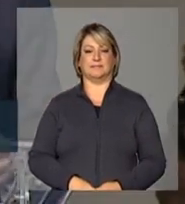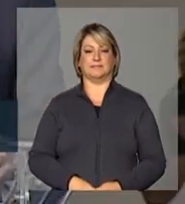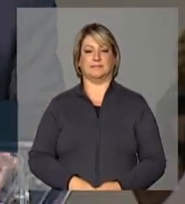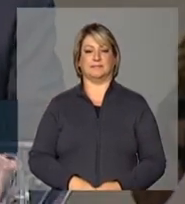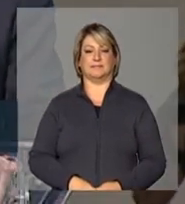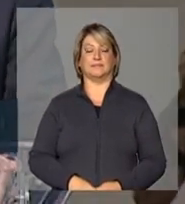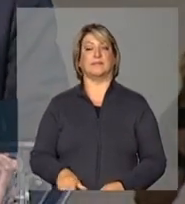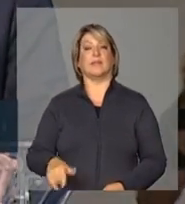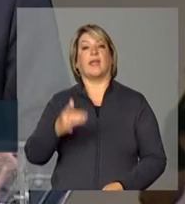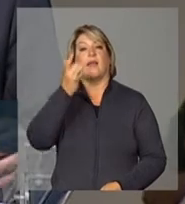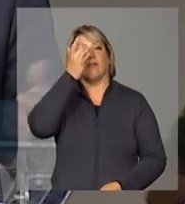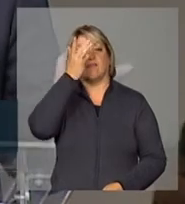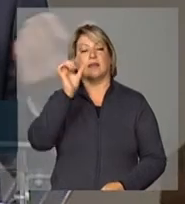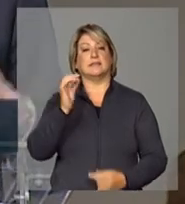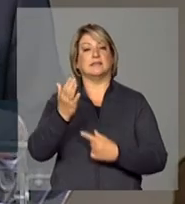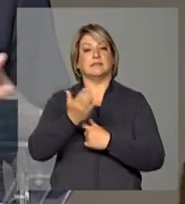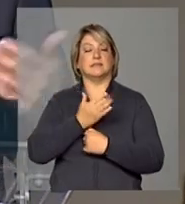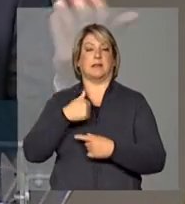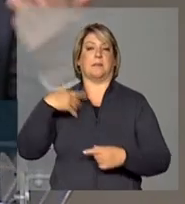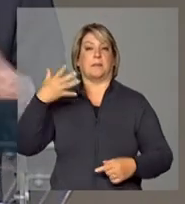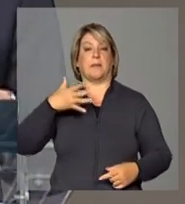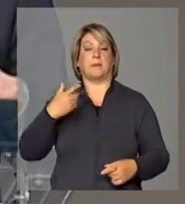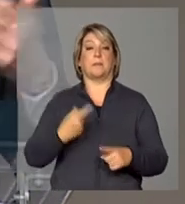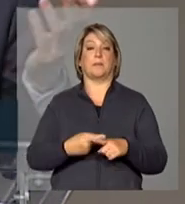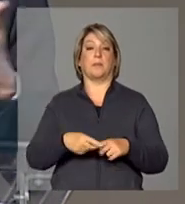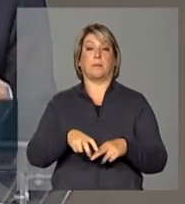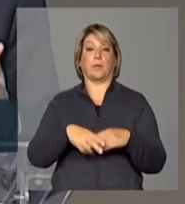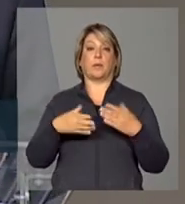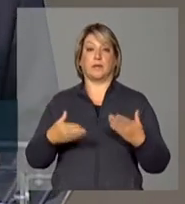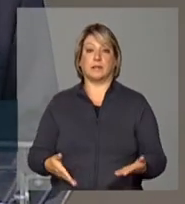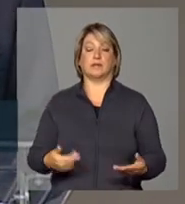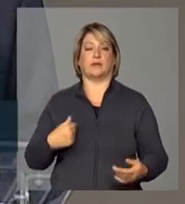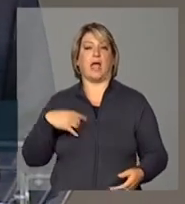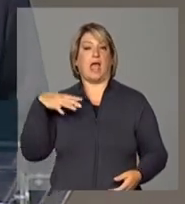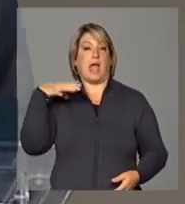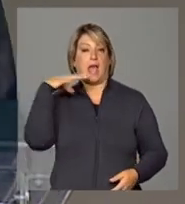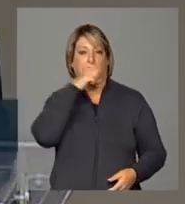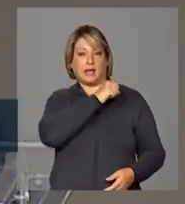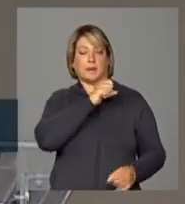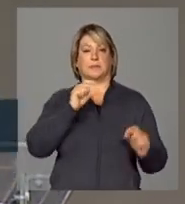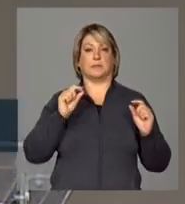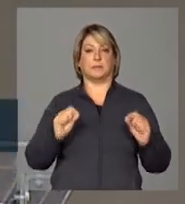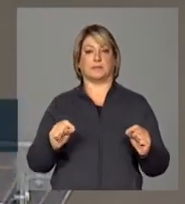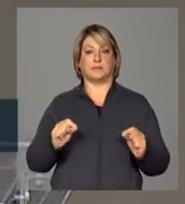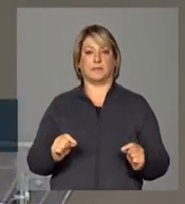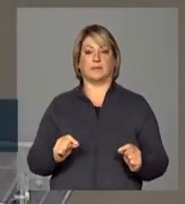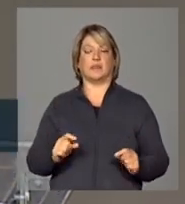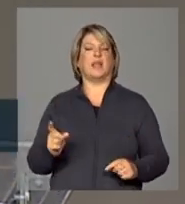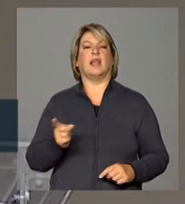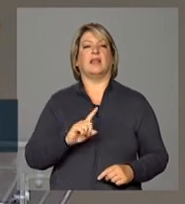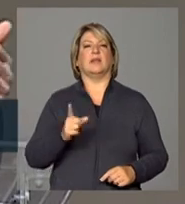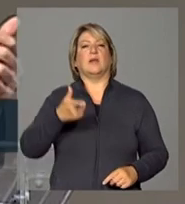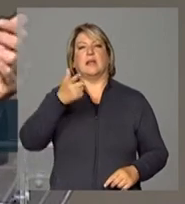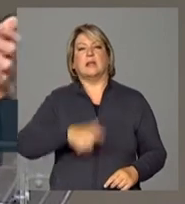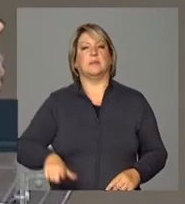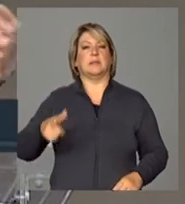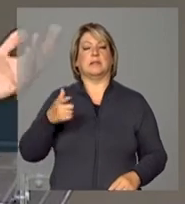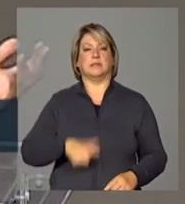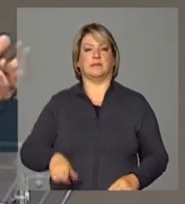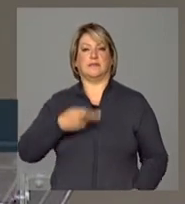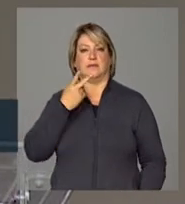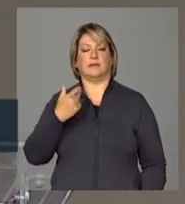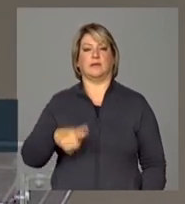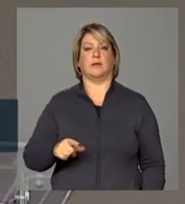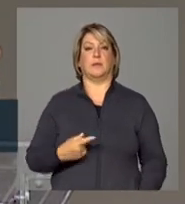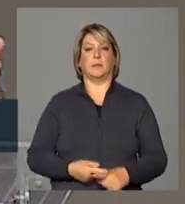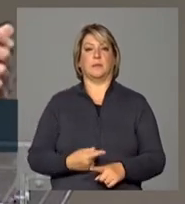Facilita sobremodo, por isso eu vou ser rápido para não repetir, porque eu